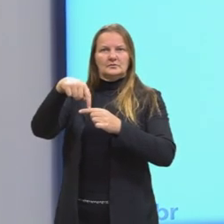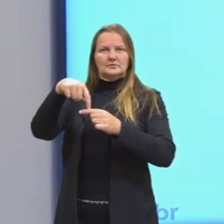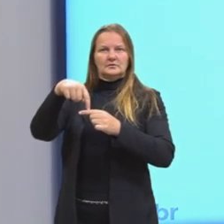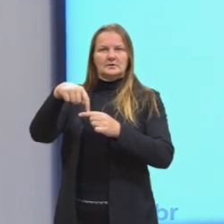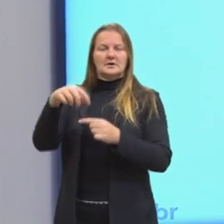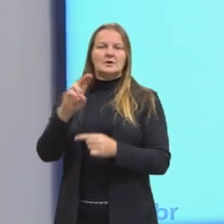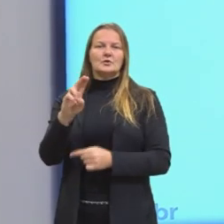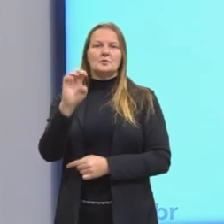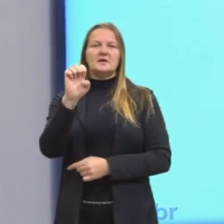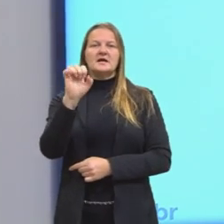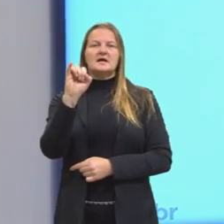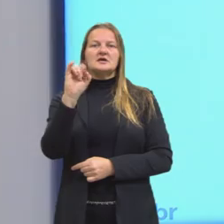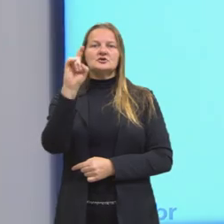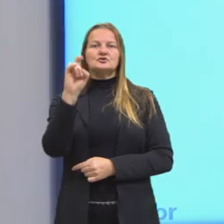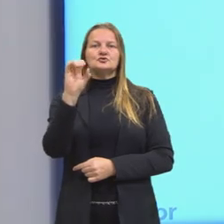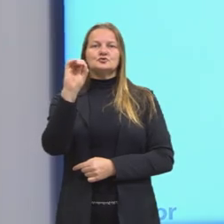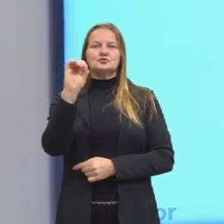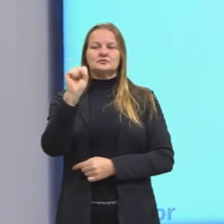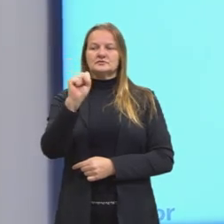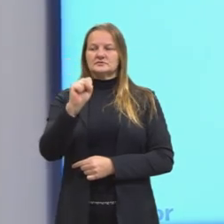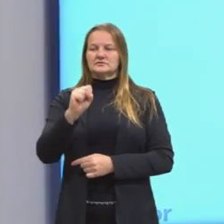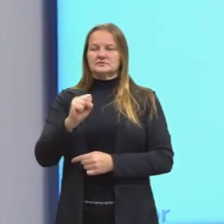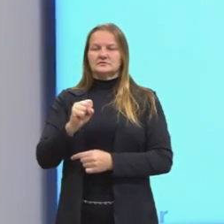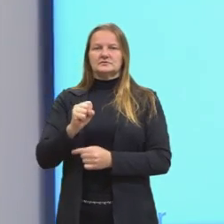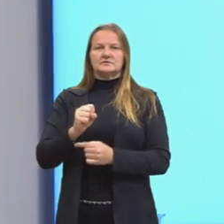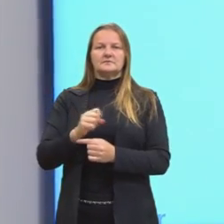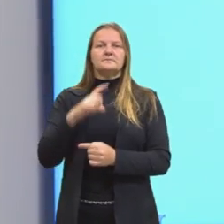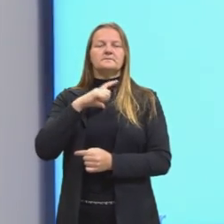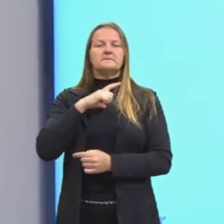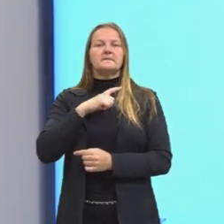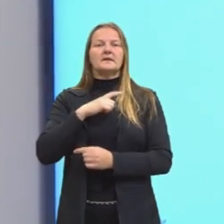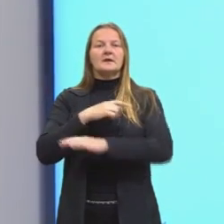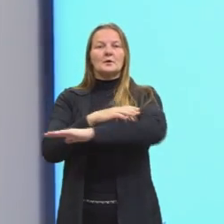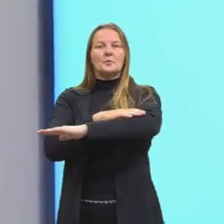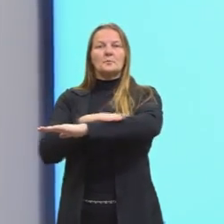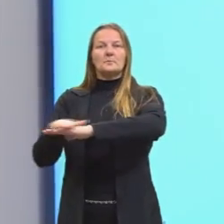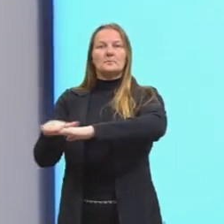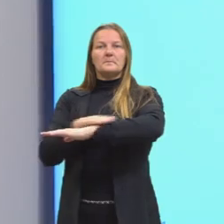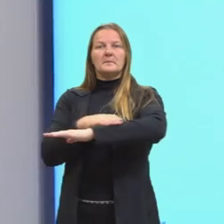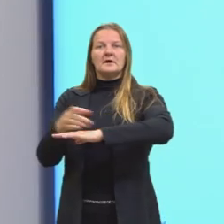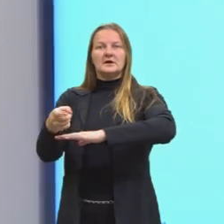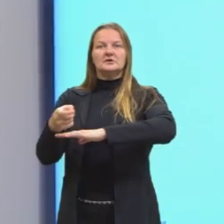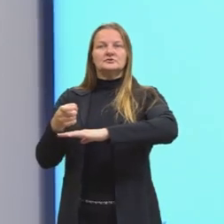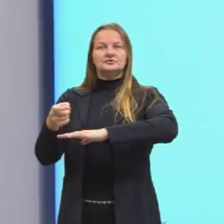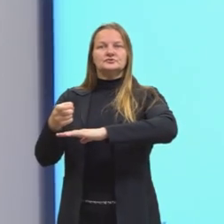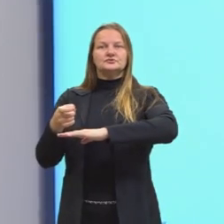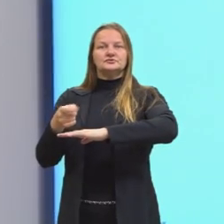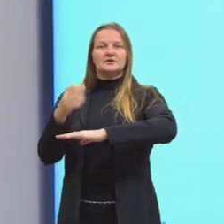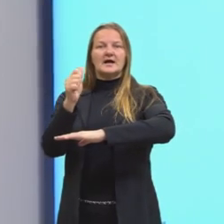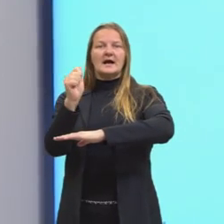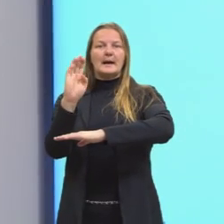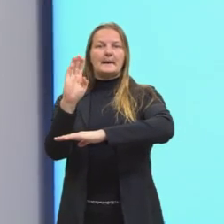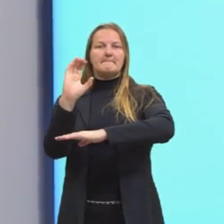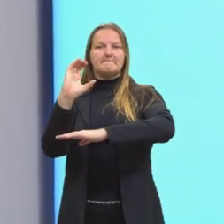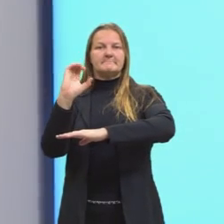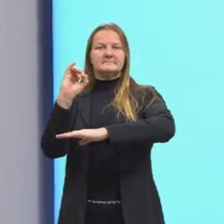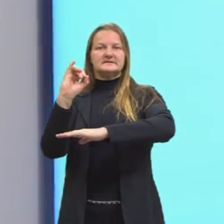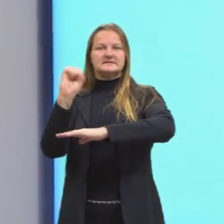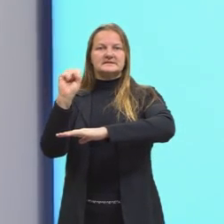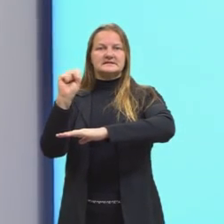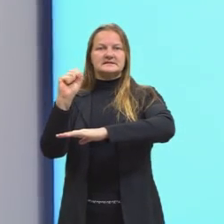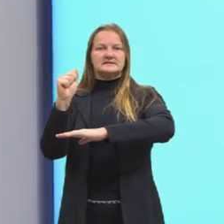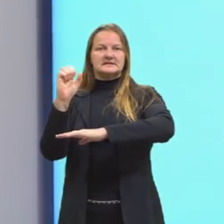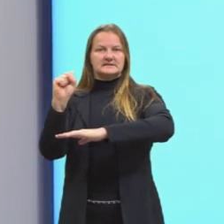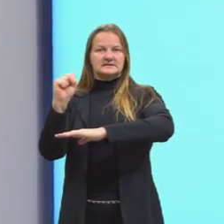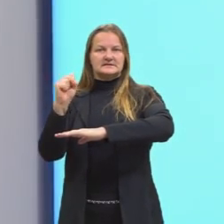nome de eixos. O eixo horizontal, ele é chamado de eixo das abcissas. Então gravem